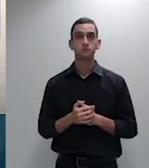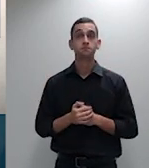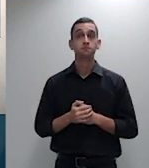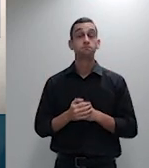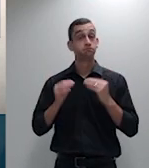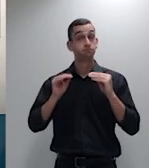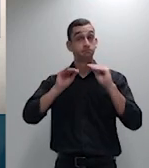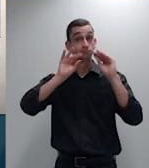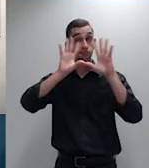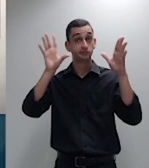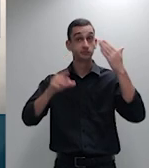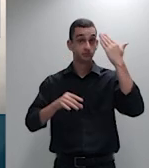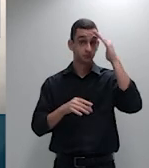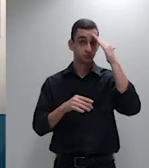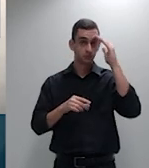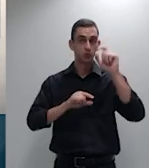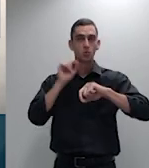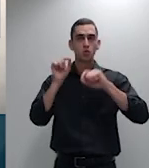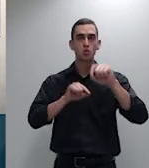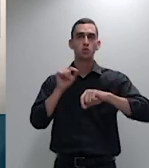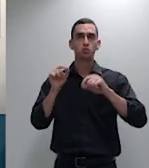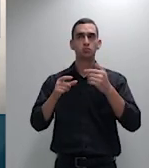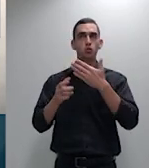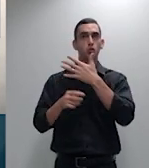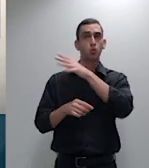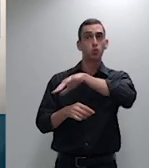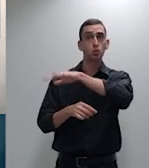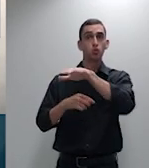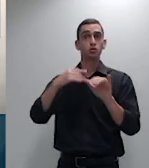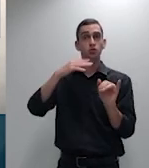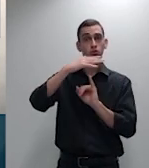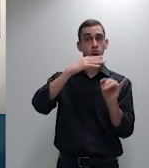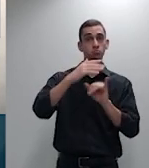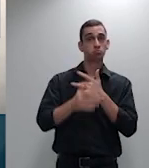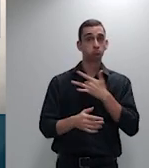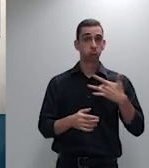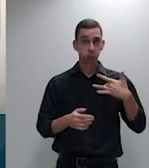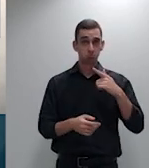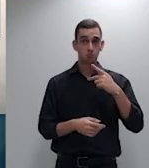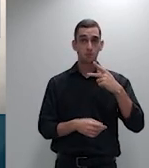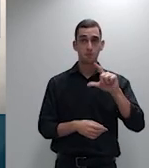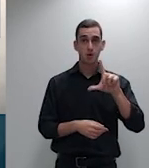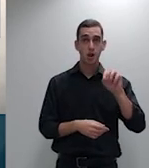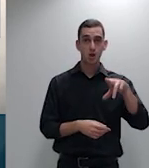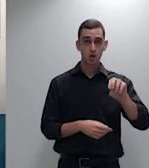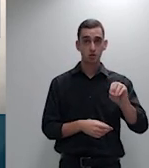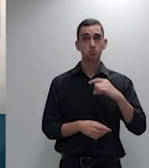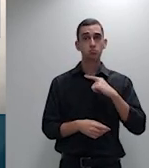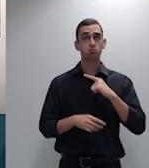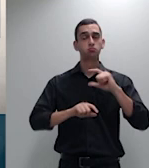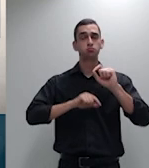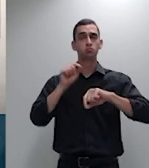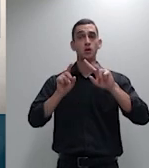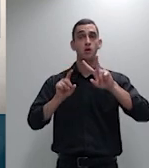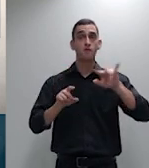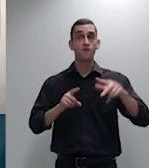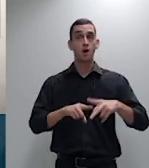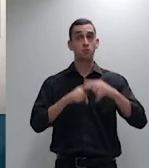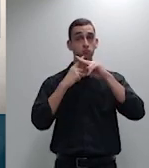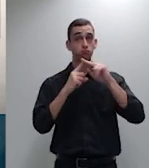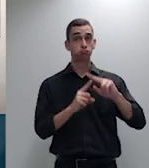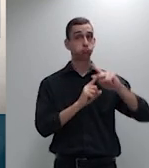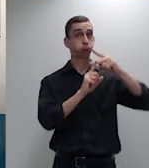possuem maiores condições de provar a necessidade do reajuste aplicado assim à luz do disposto no artigo